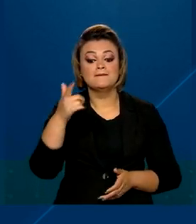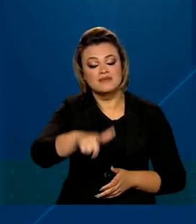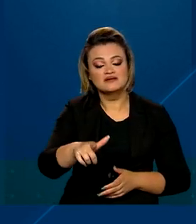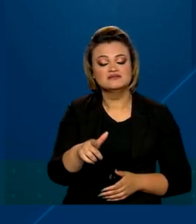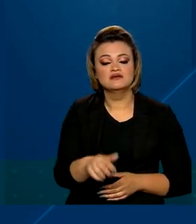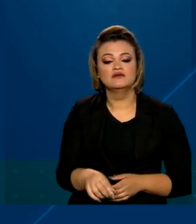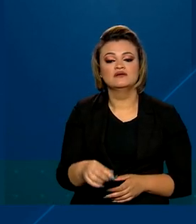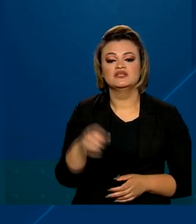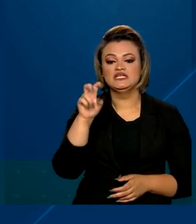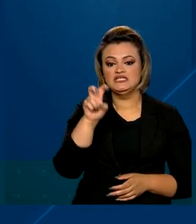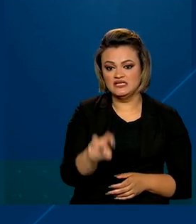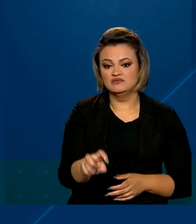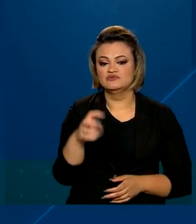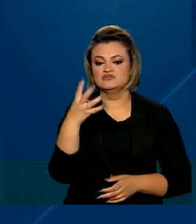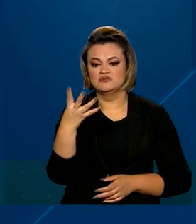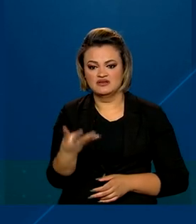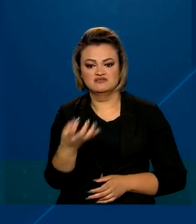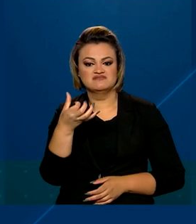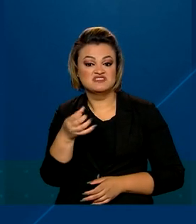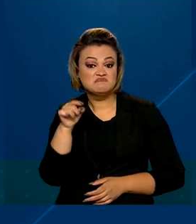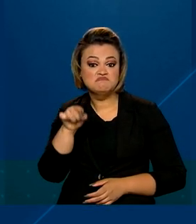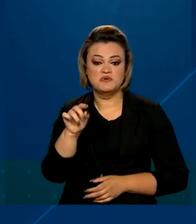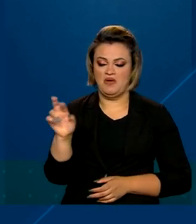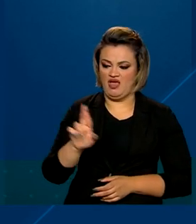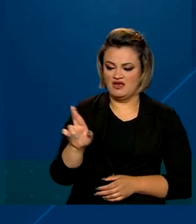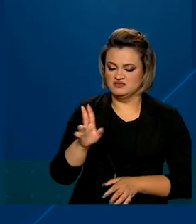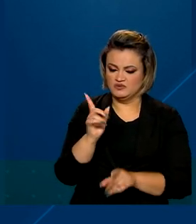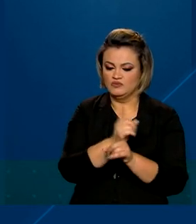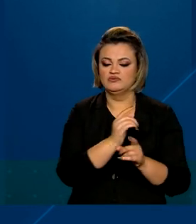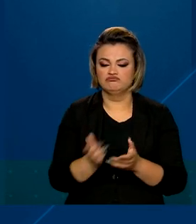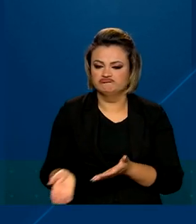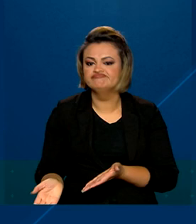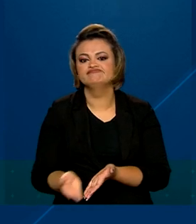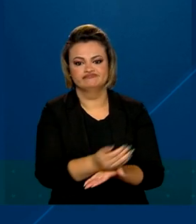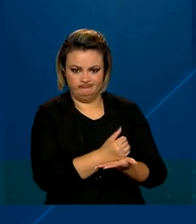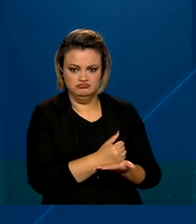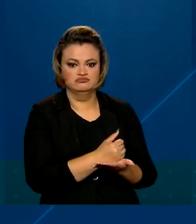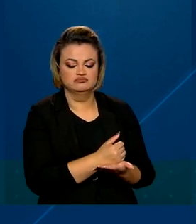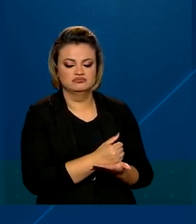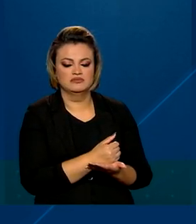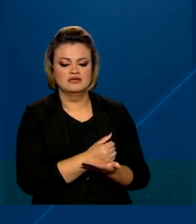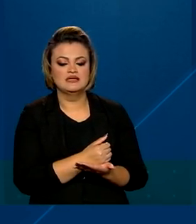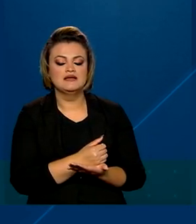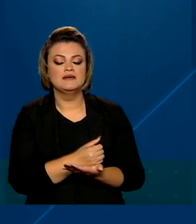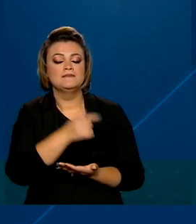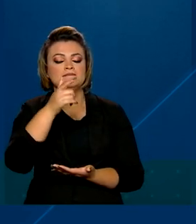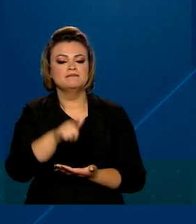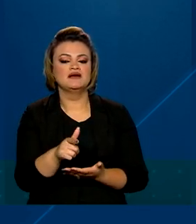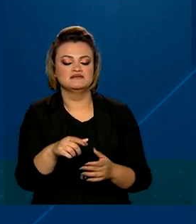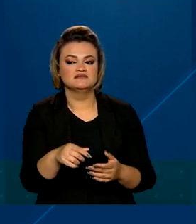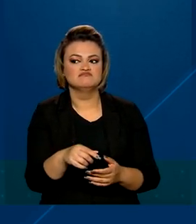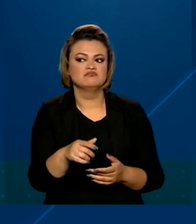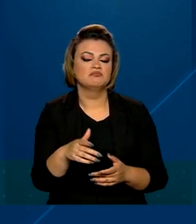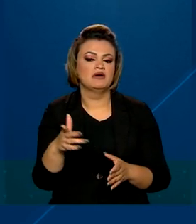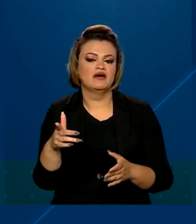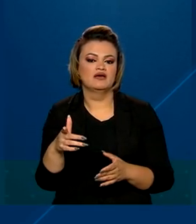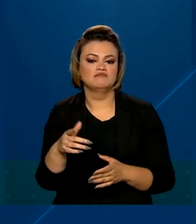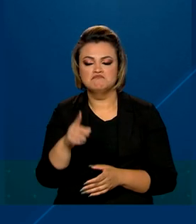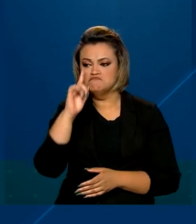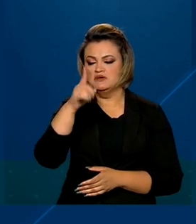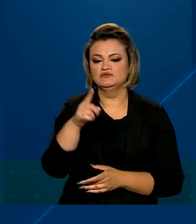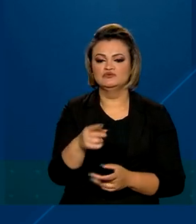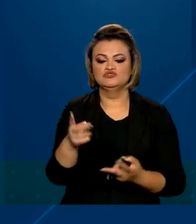546 mil reais em valores e também a expedição de ordens judiciais para